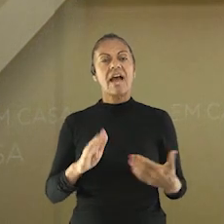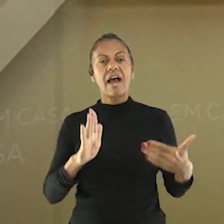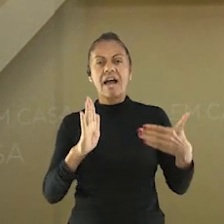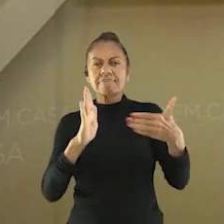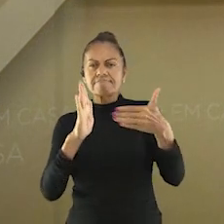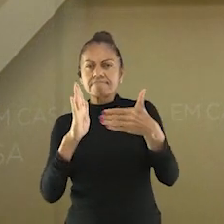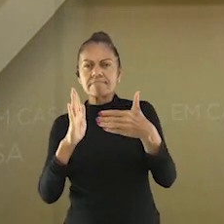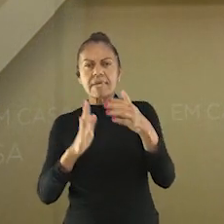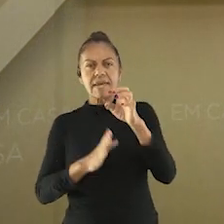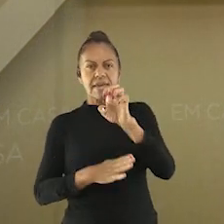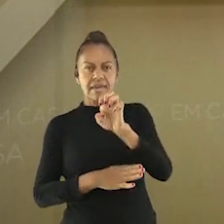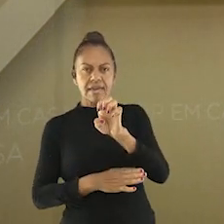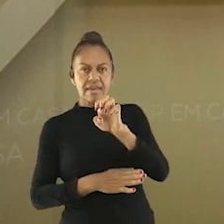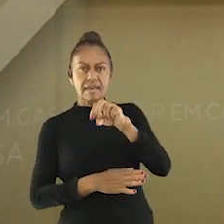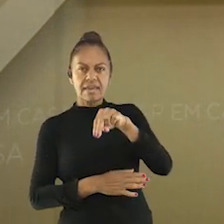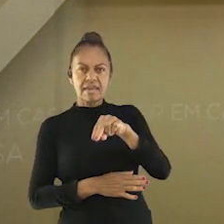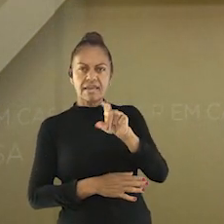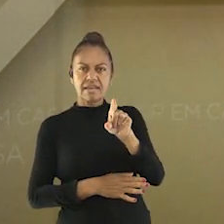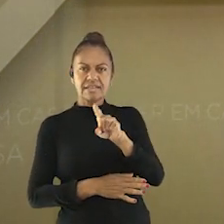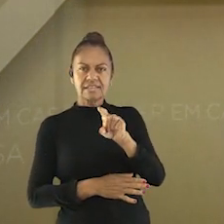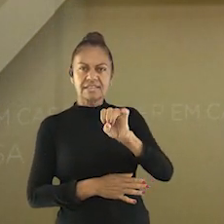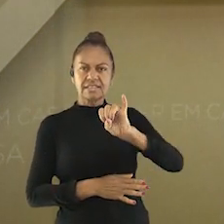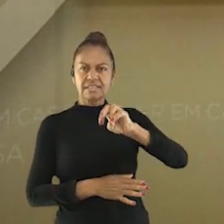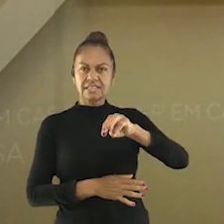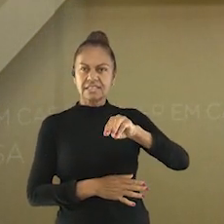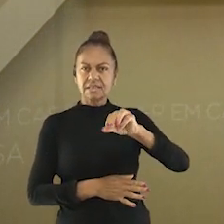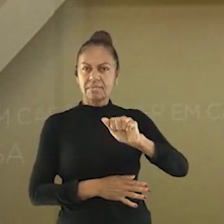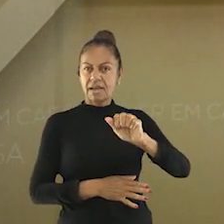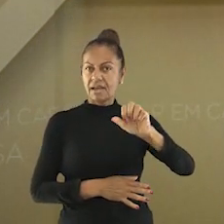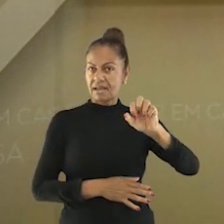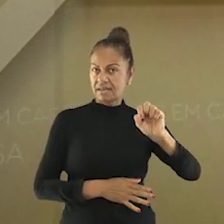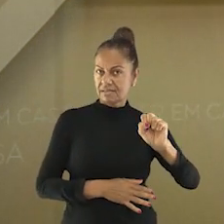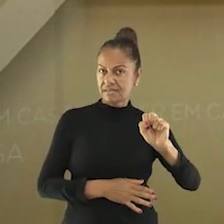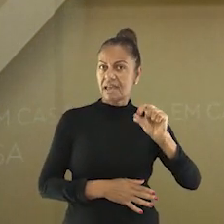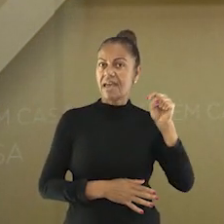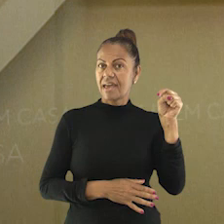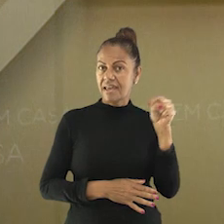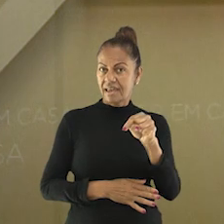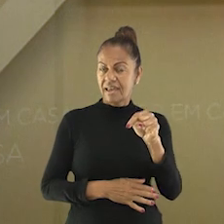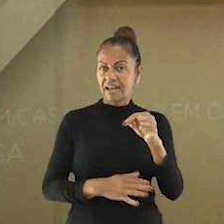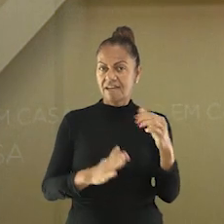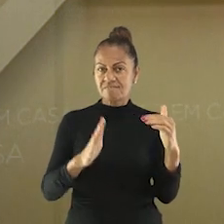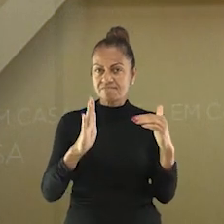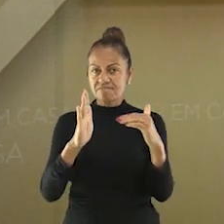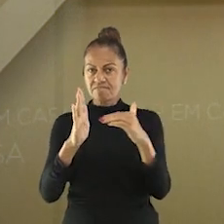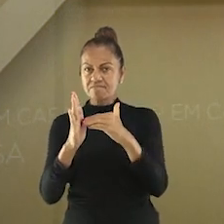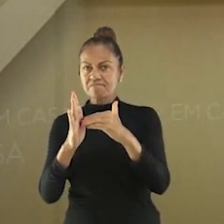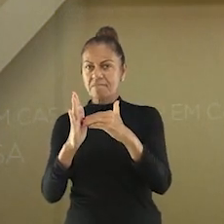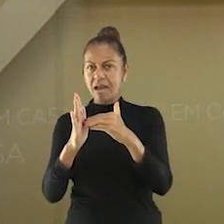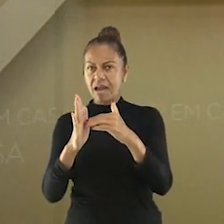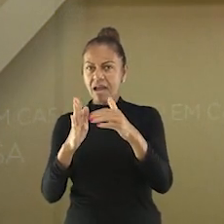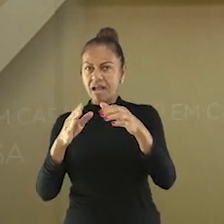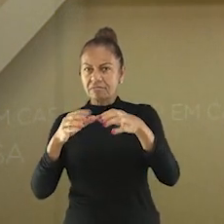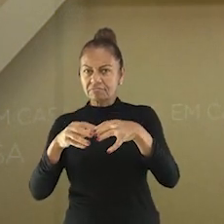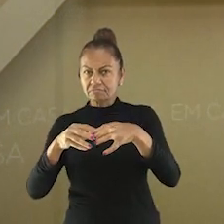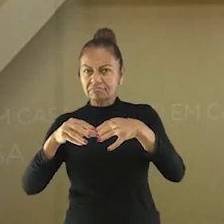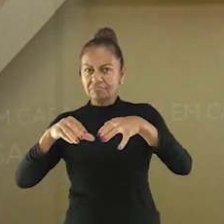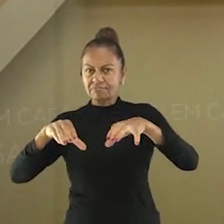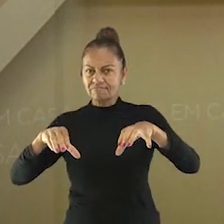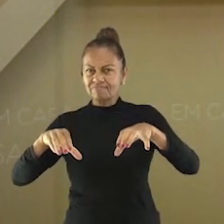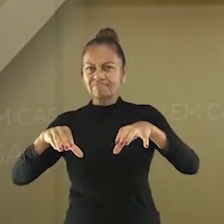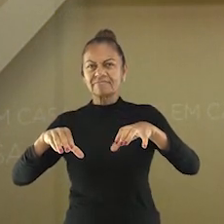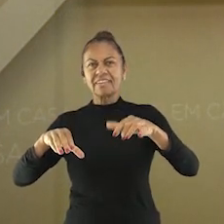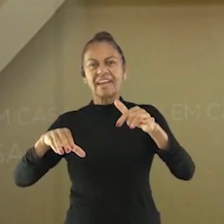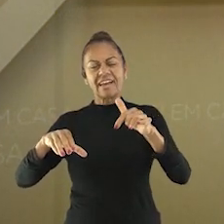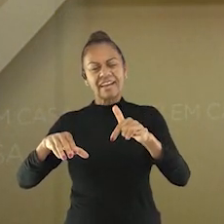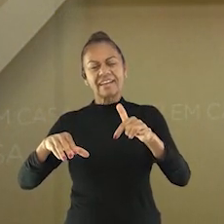a enzima que faria a digestão da lactose. Então, quando você toma esse medicamento, você consegue, né? O organismo consegue consumir